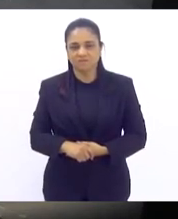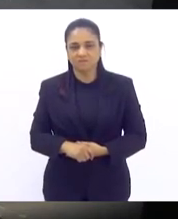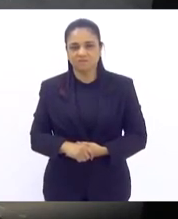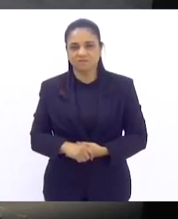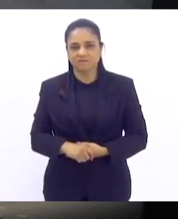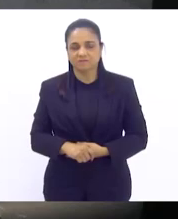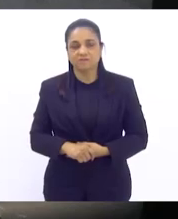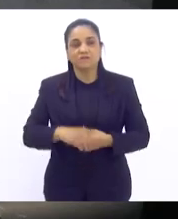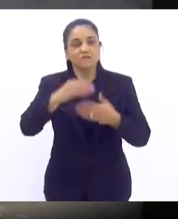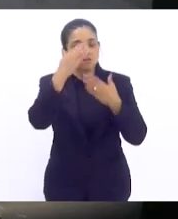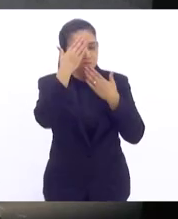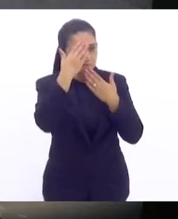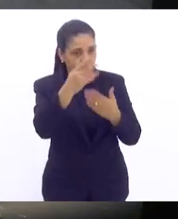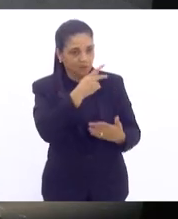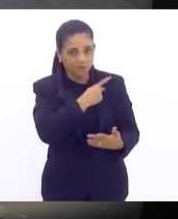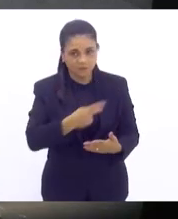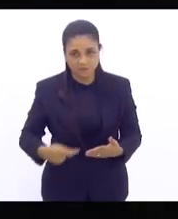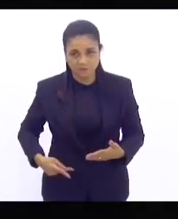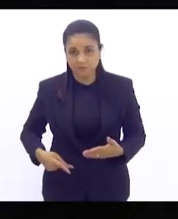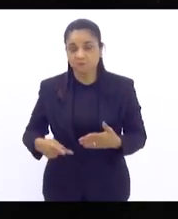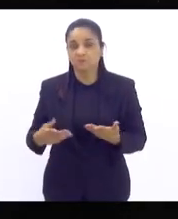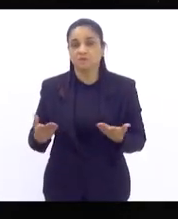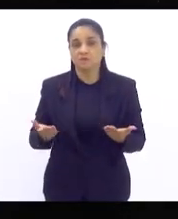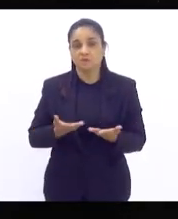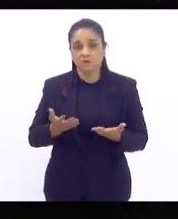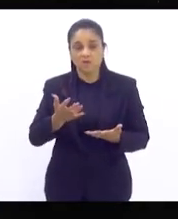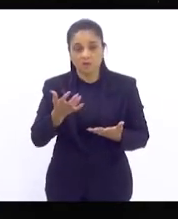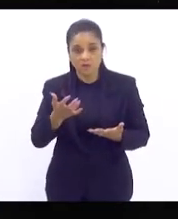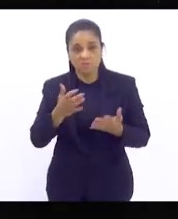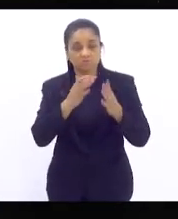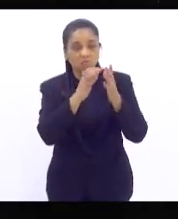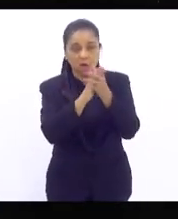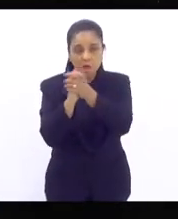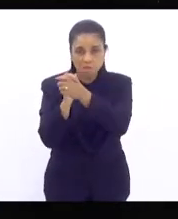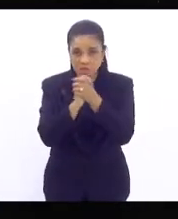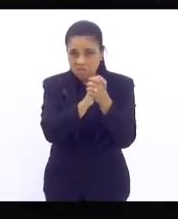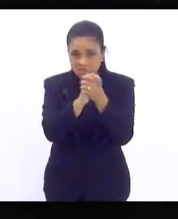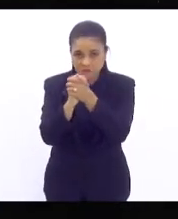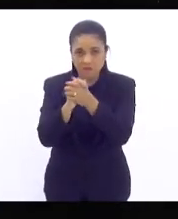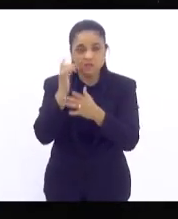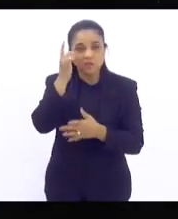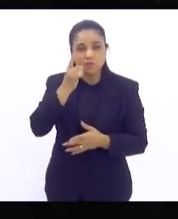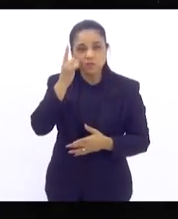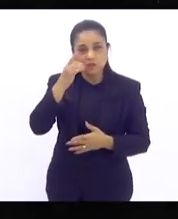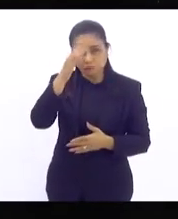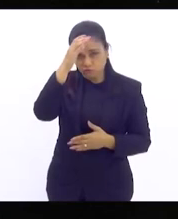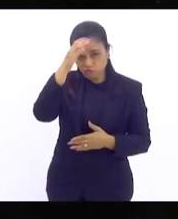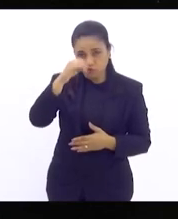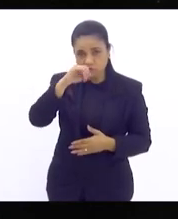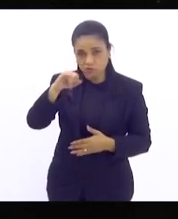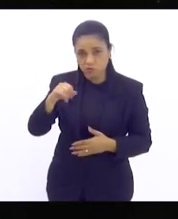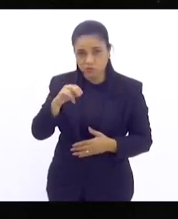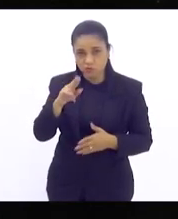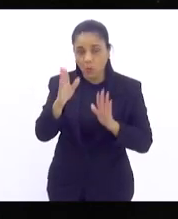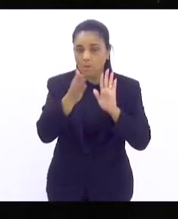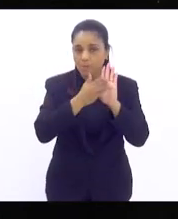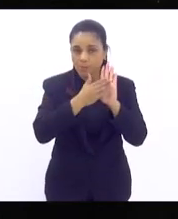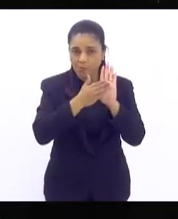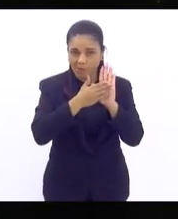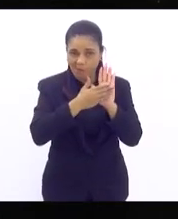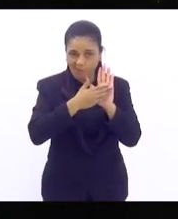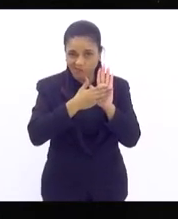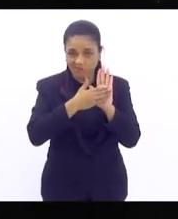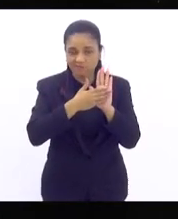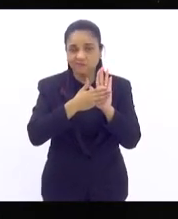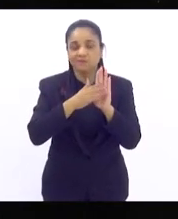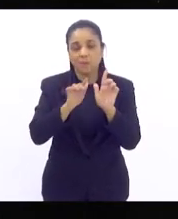Obrigada, presidenta. Primeiramente, eu quero parabenizar a nobre deputada Tia Ju por essa proposta e pela